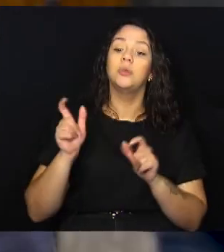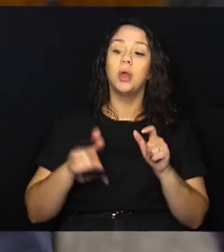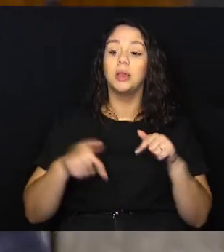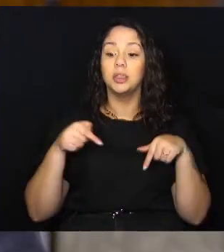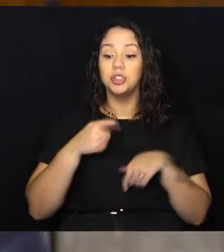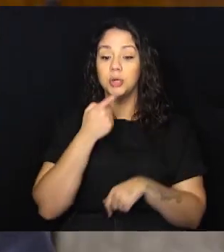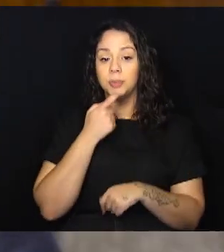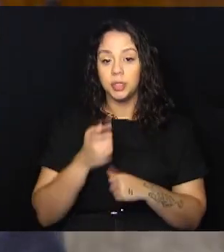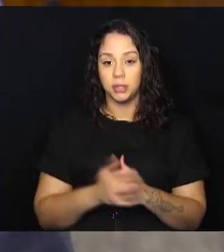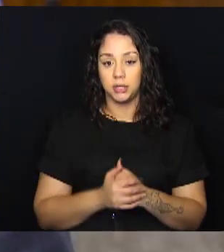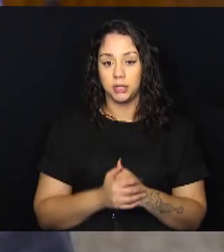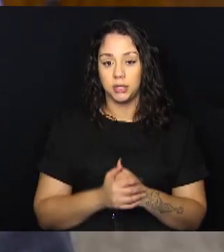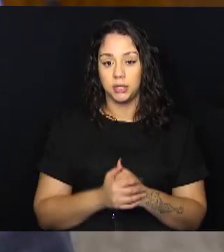aos ambulantes de Campinas. Obrigado. Obrigado. Obrigado. Obrigado. Obrigado.